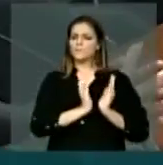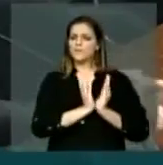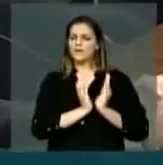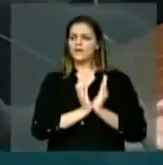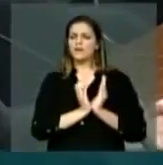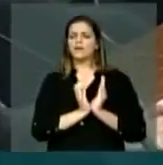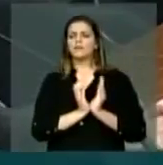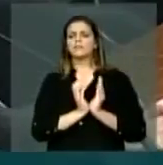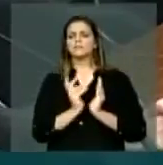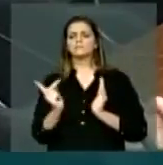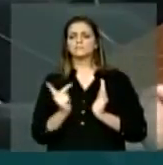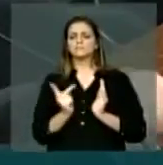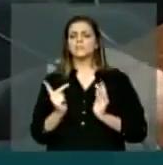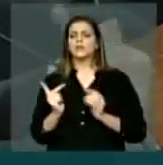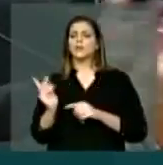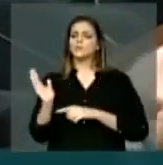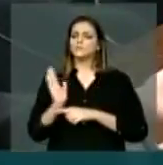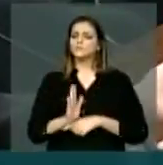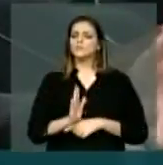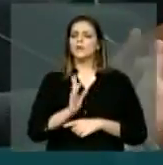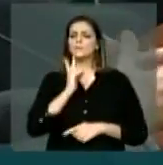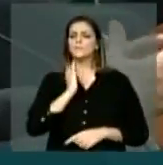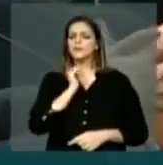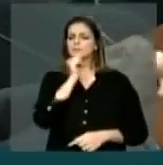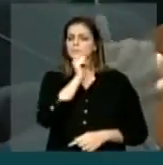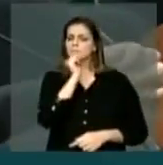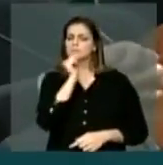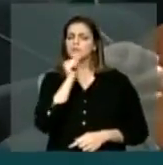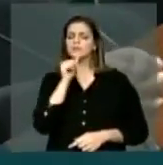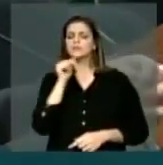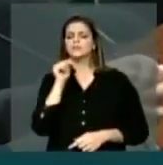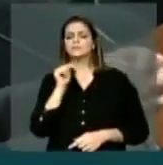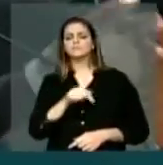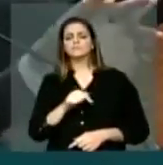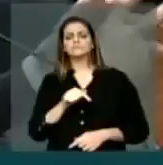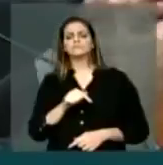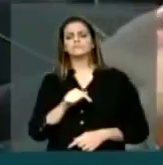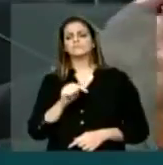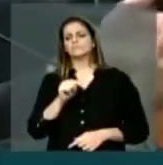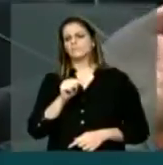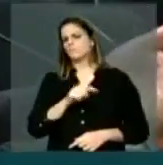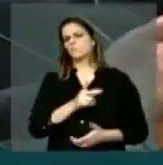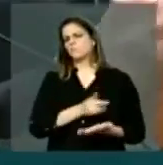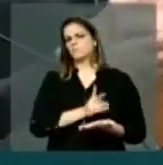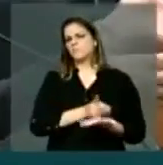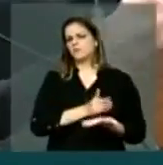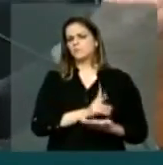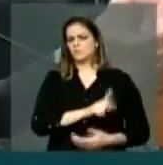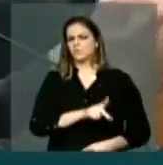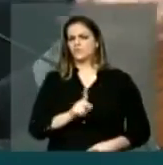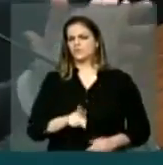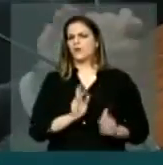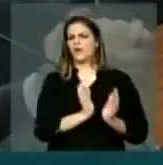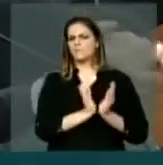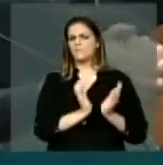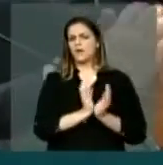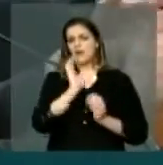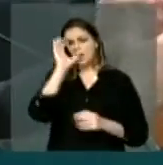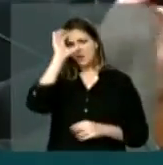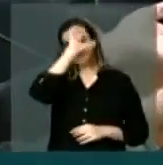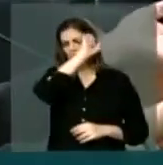pudessem ter oportunidade dessa educação. A gente treinaria alguns professores de APAES para, especificamente, dentro do método,